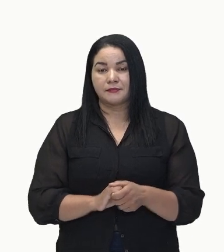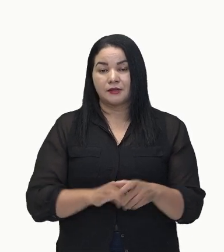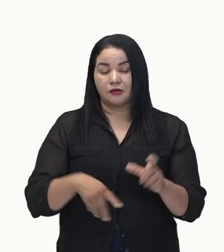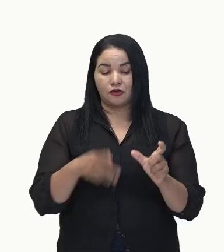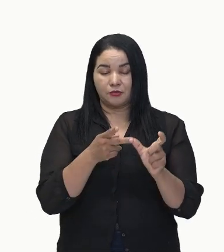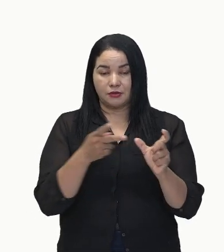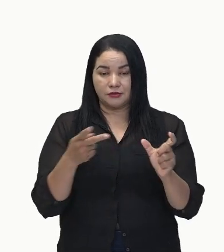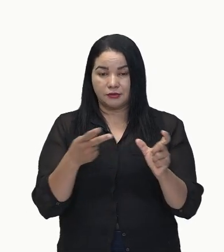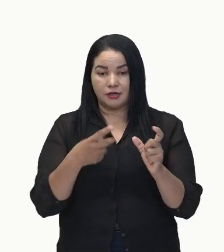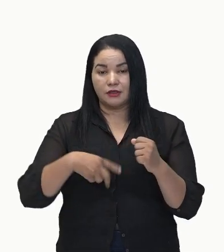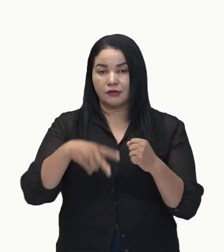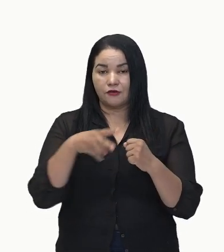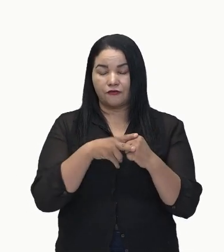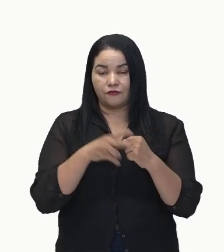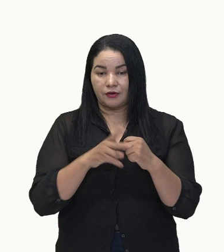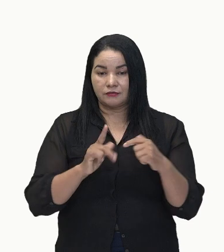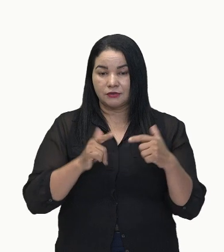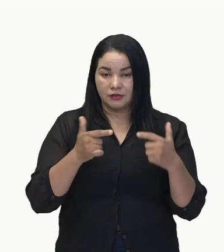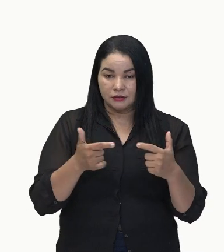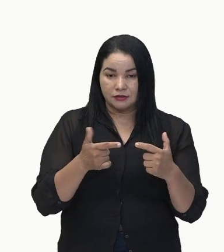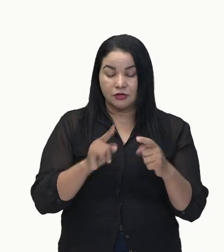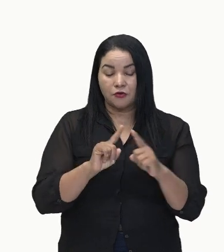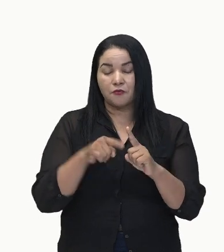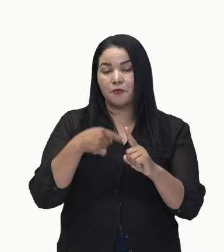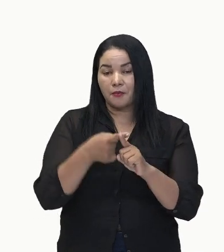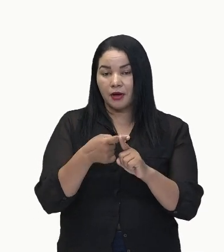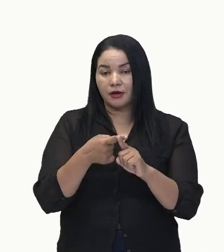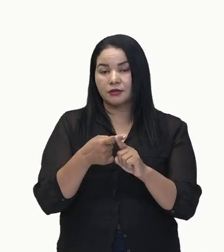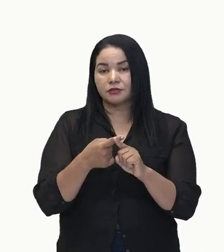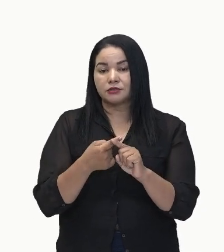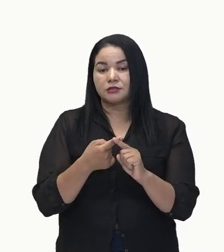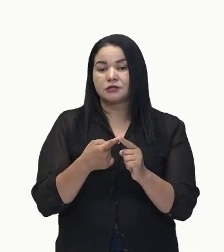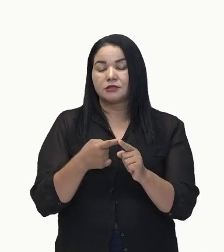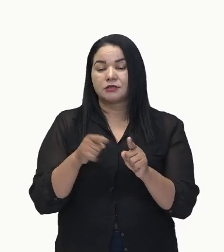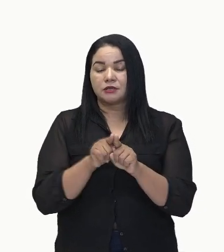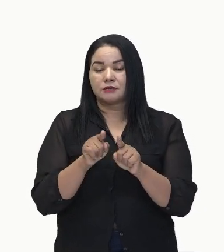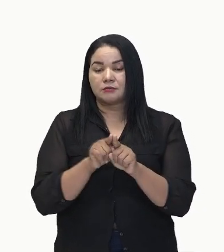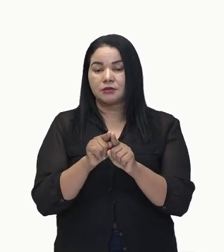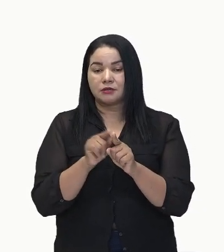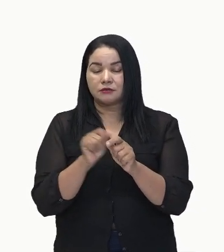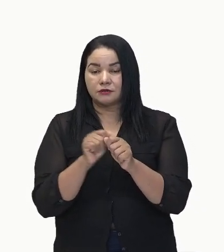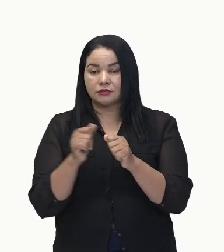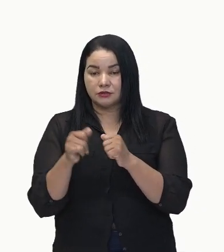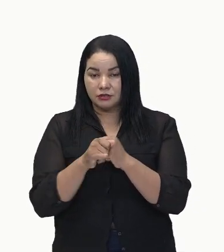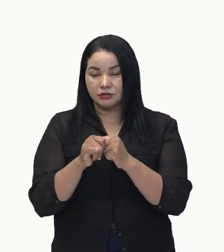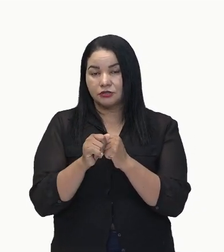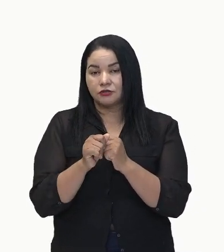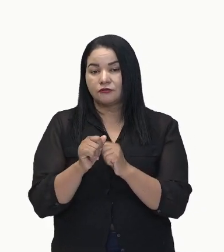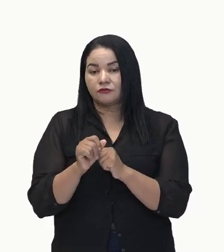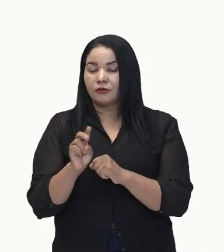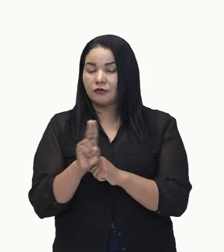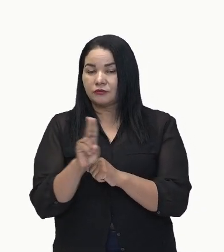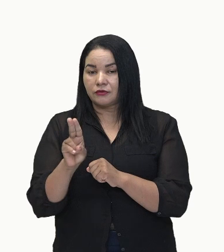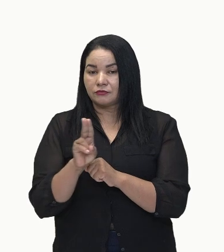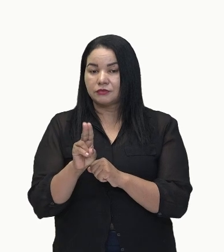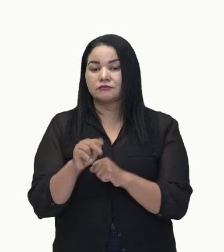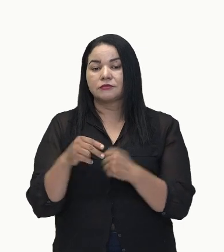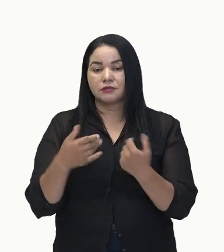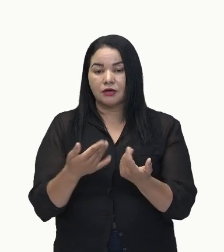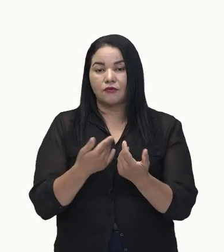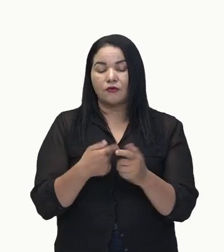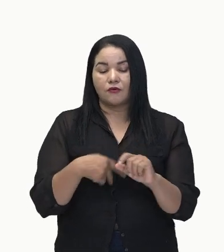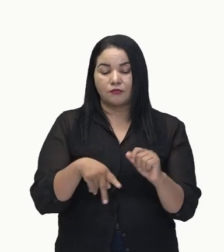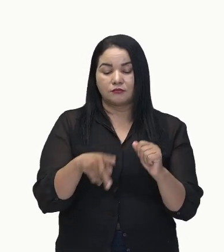significativo. Mas, também, temos uma característica. Temos um adjetivo, um nome, predicado, verbo